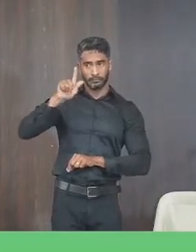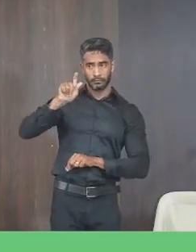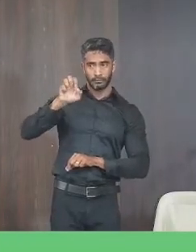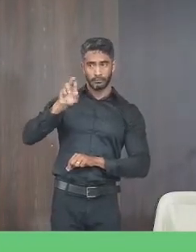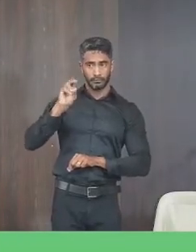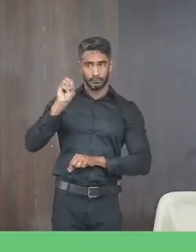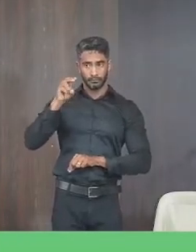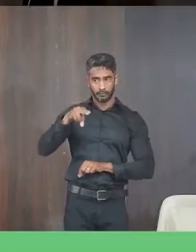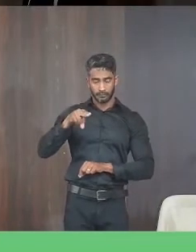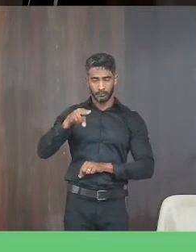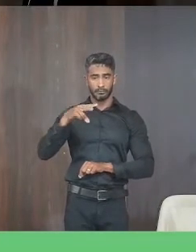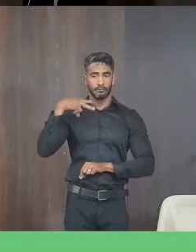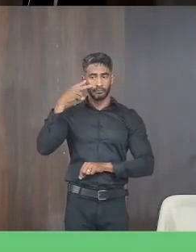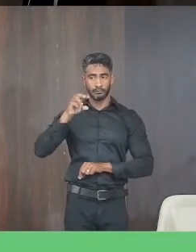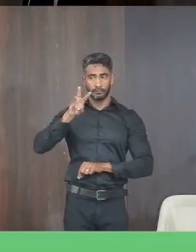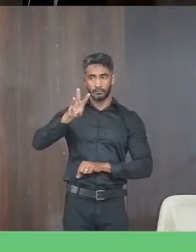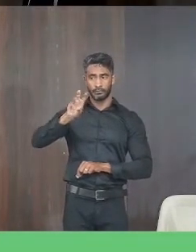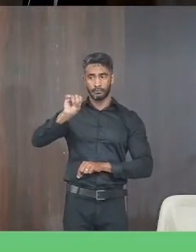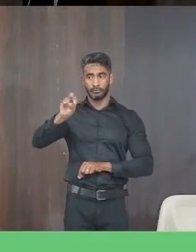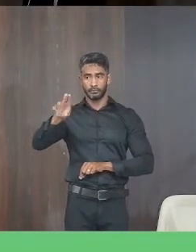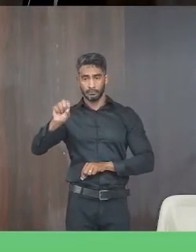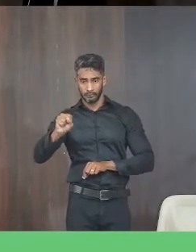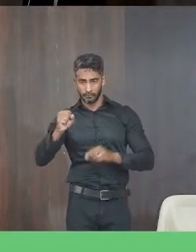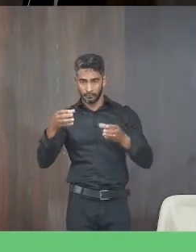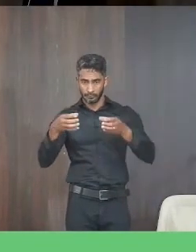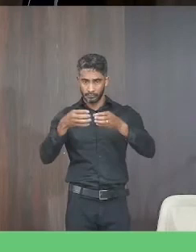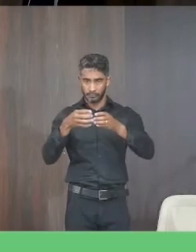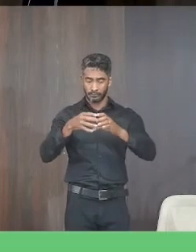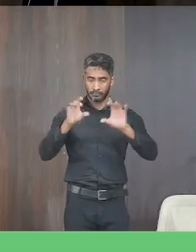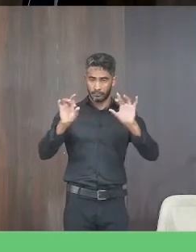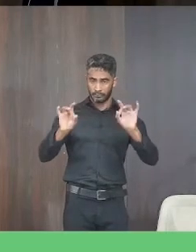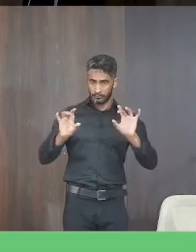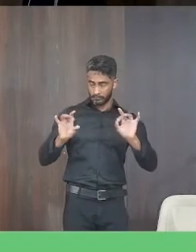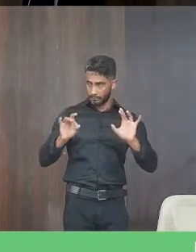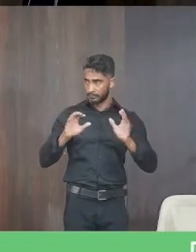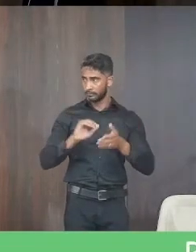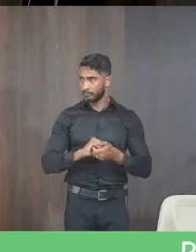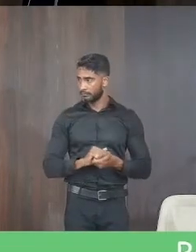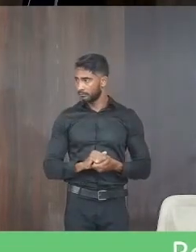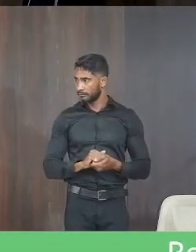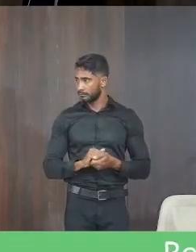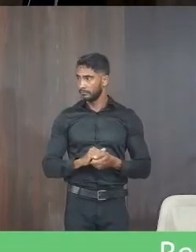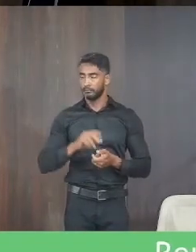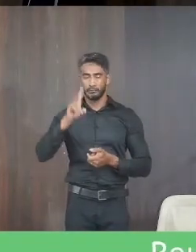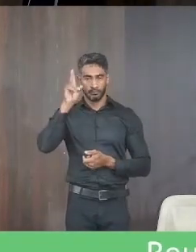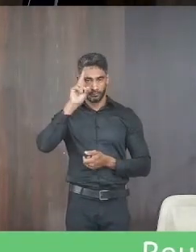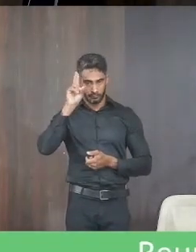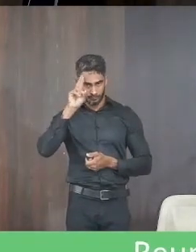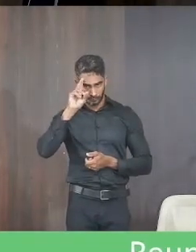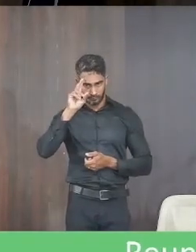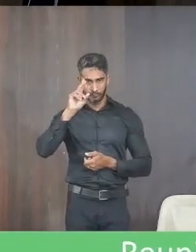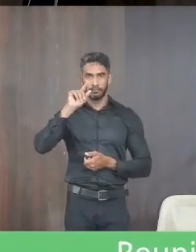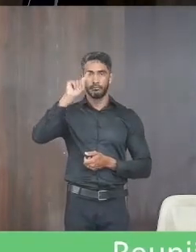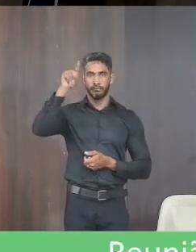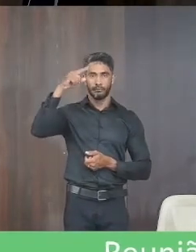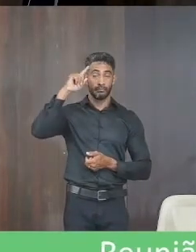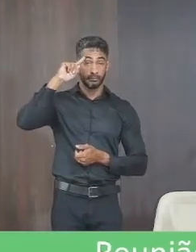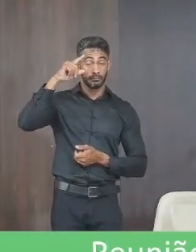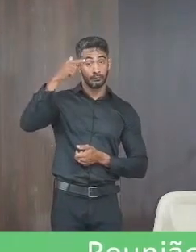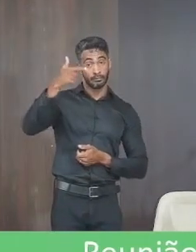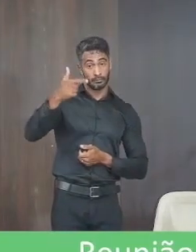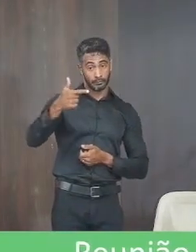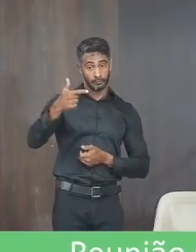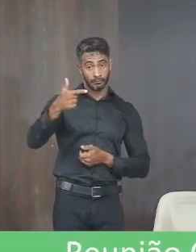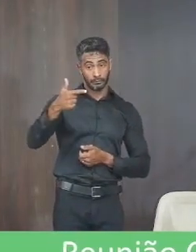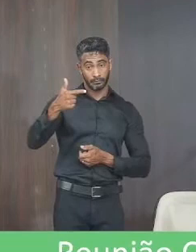vereador Uíris Carlos para fazer parte dessa comissão especial lembrando aos colegas que no próximo dia 2